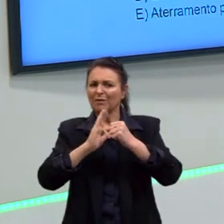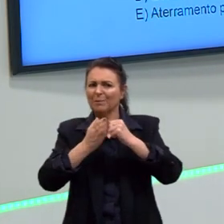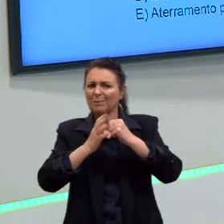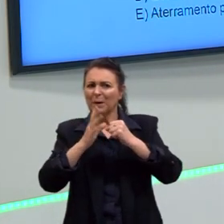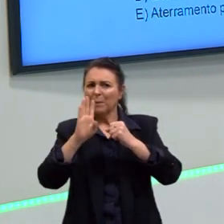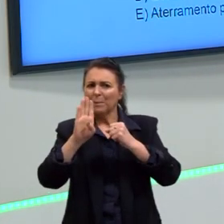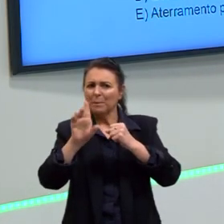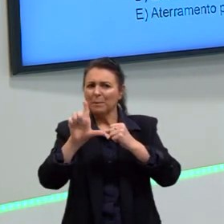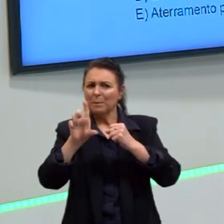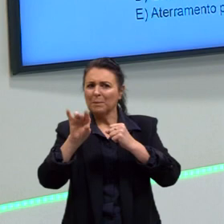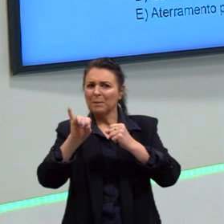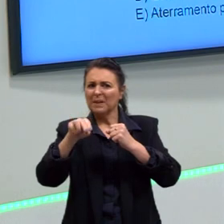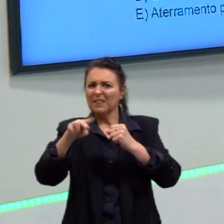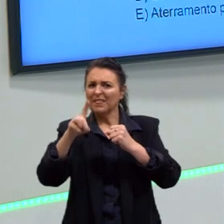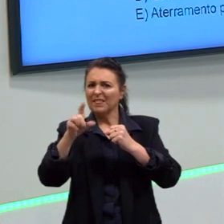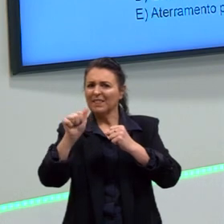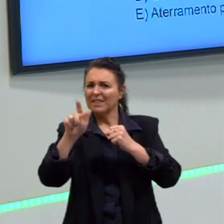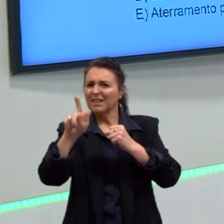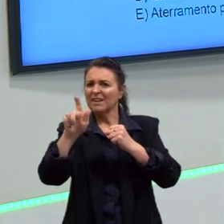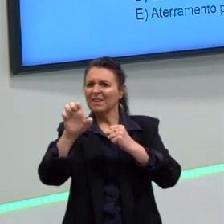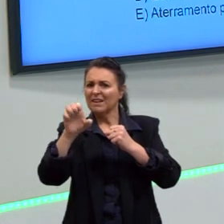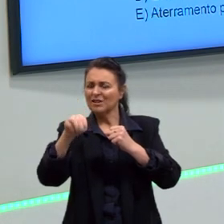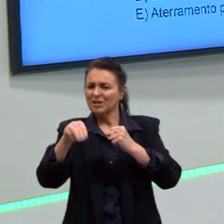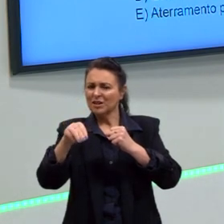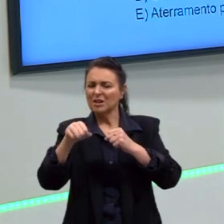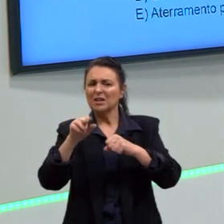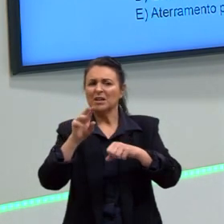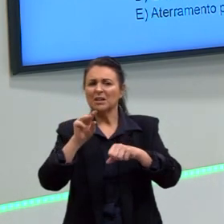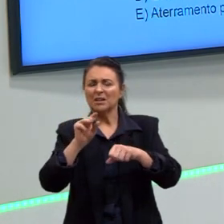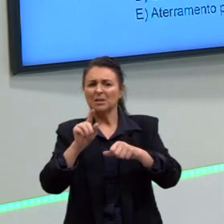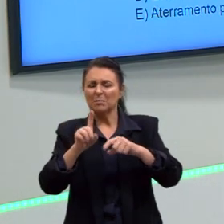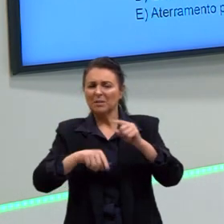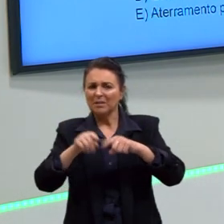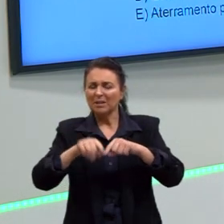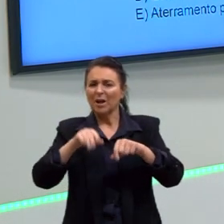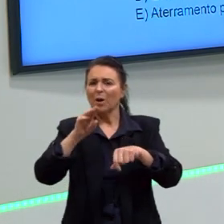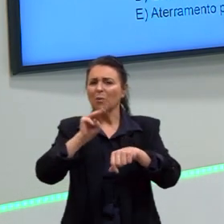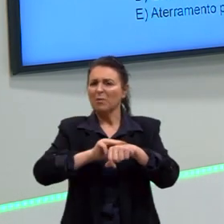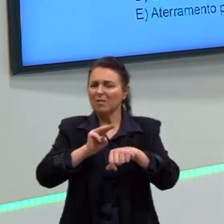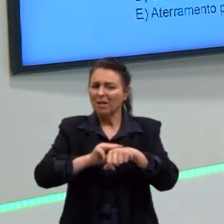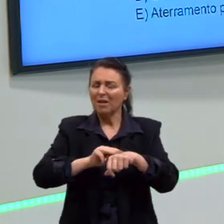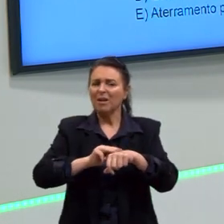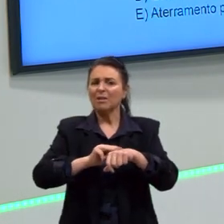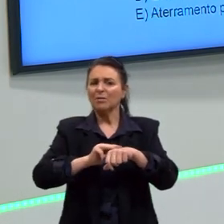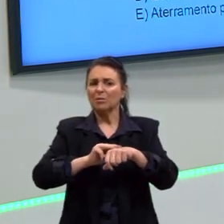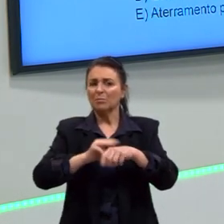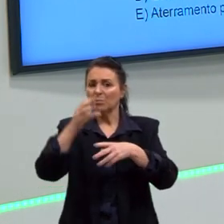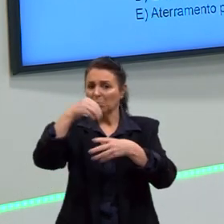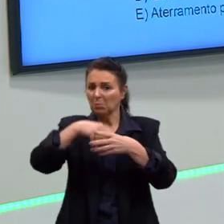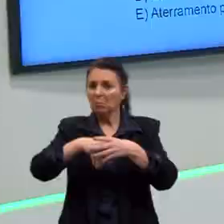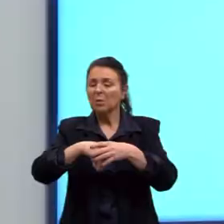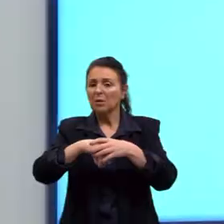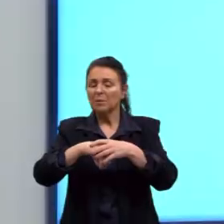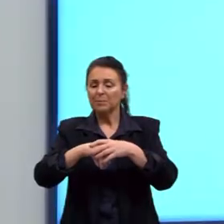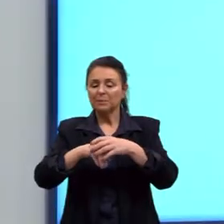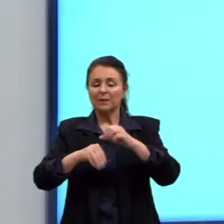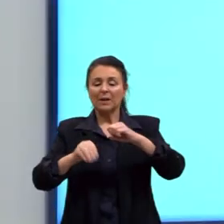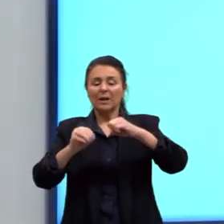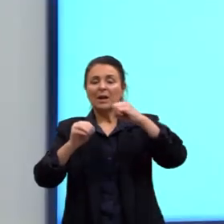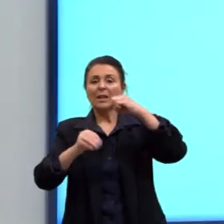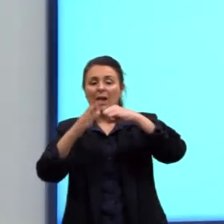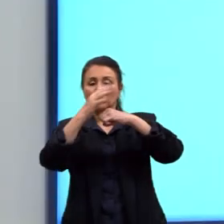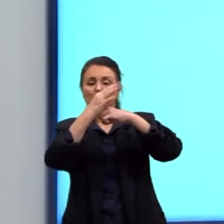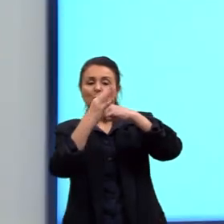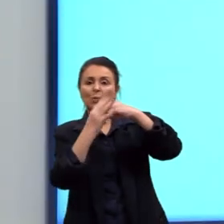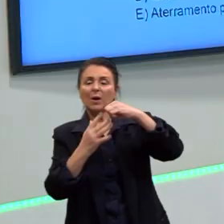a gente falou sobre algum material metálico que a gente conseguisse ficar dentro. D, escoamento da água pela